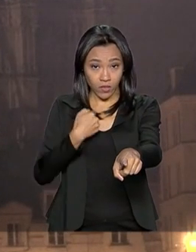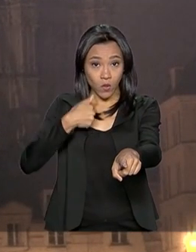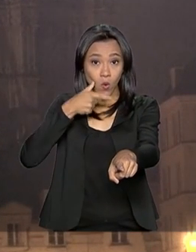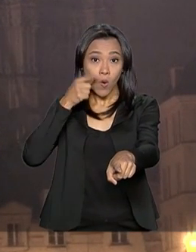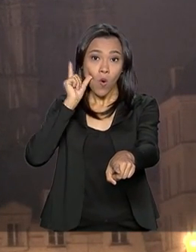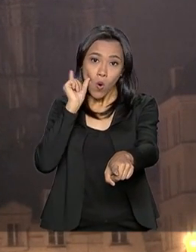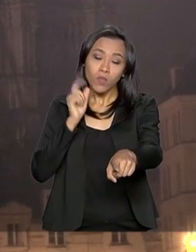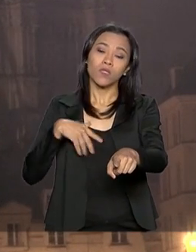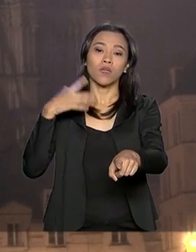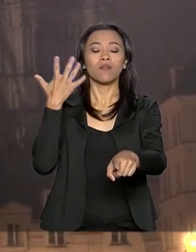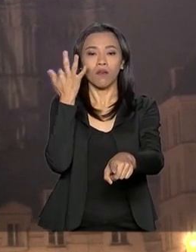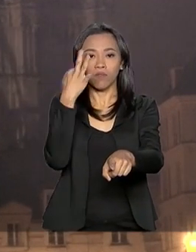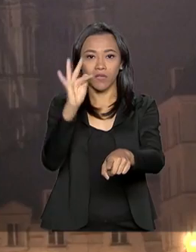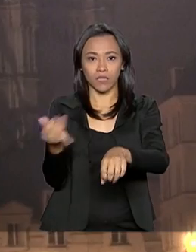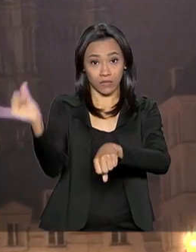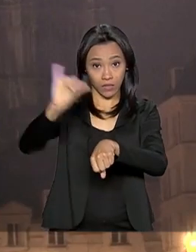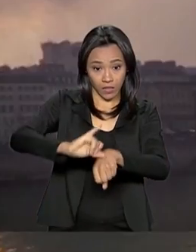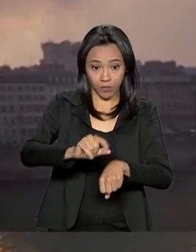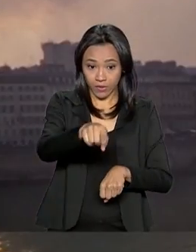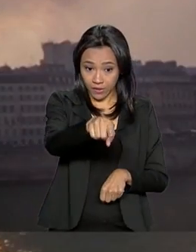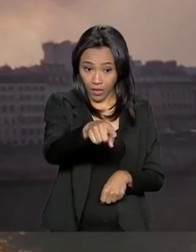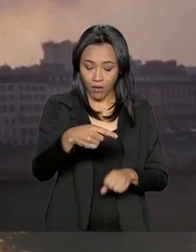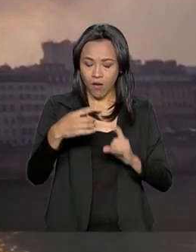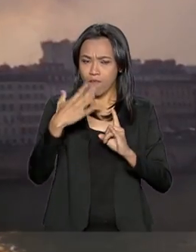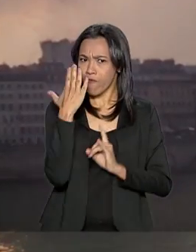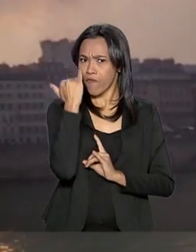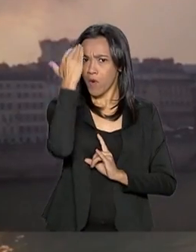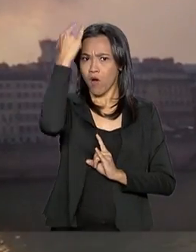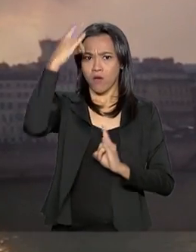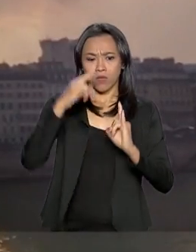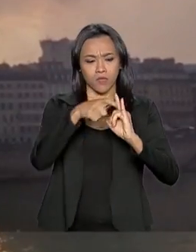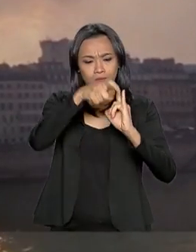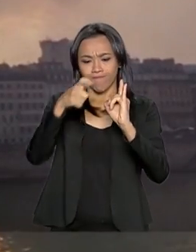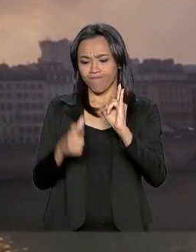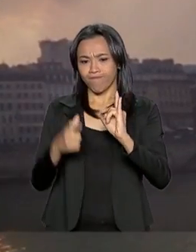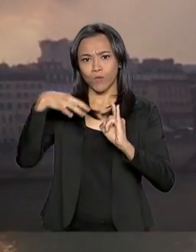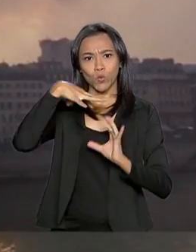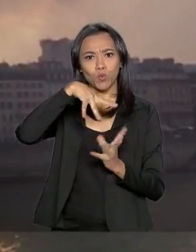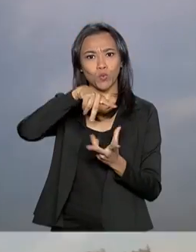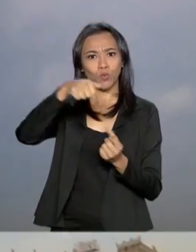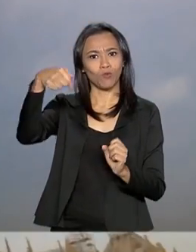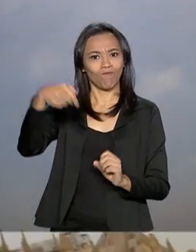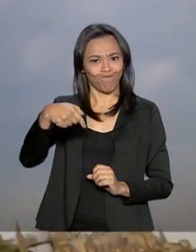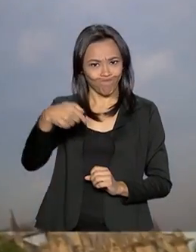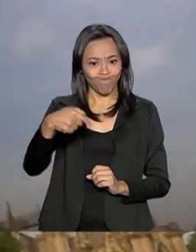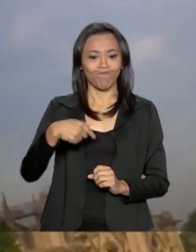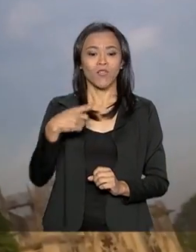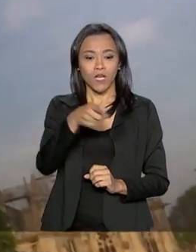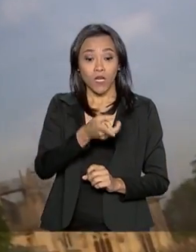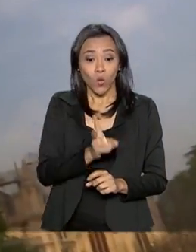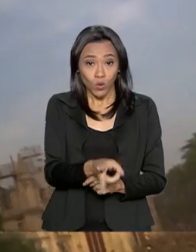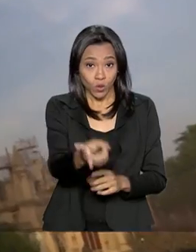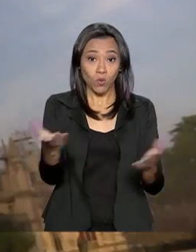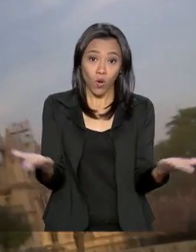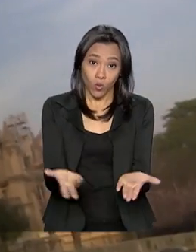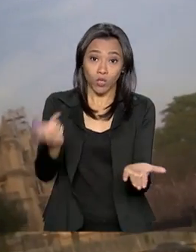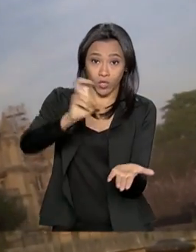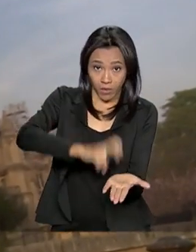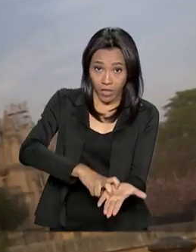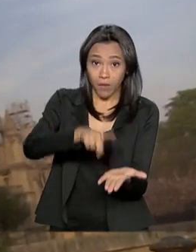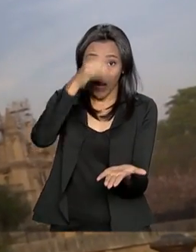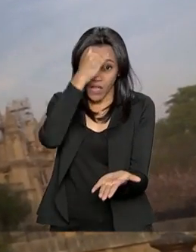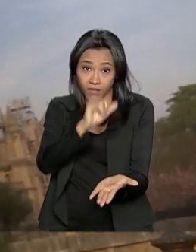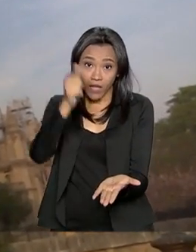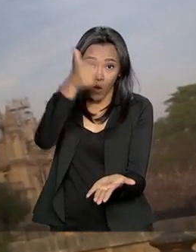Paris a Catedral de Notre-Dame, a mais famosa do mundo. O trabalho de rescaldo continua na manhã de hoje para